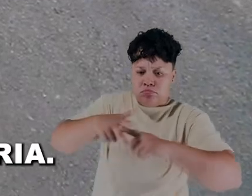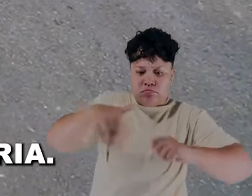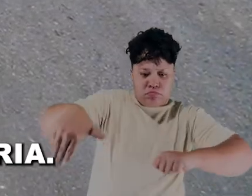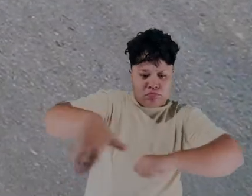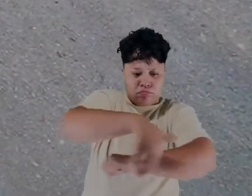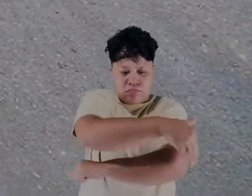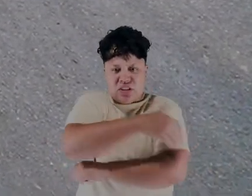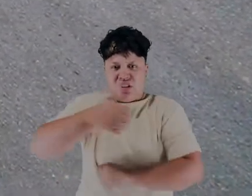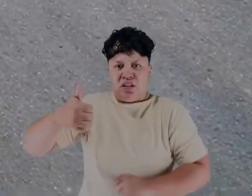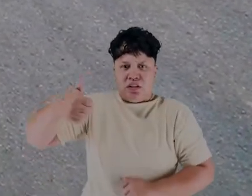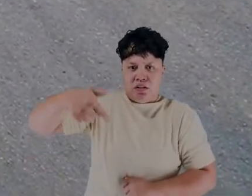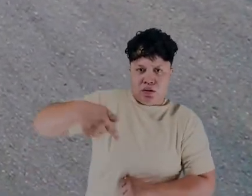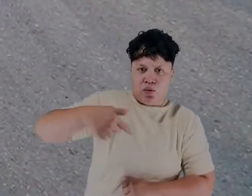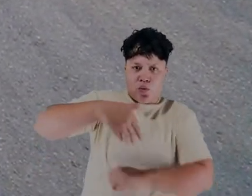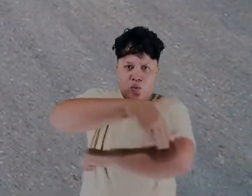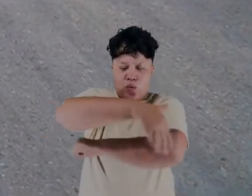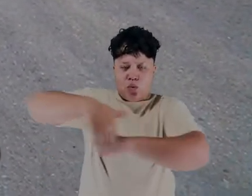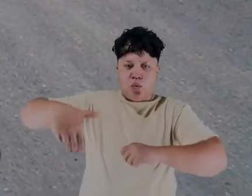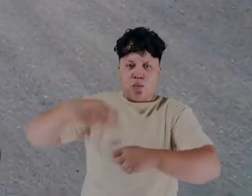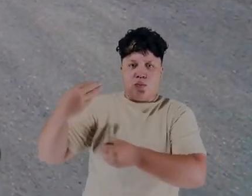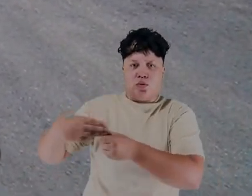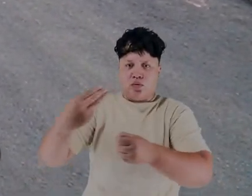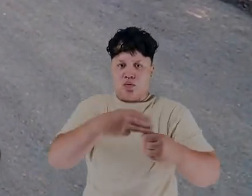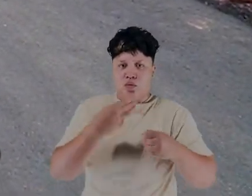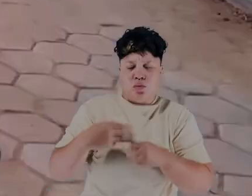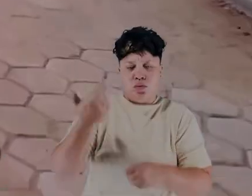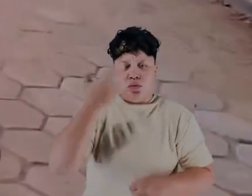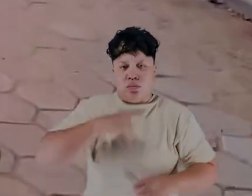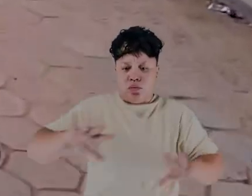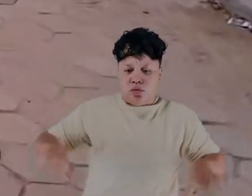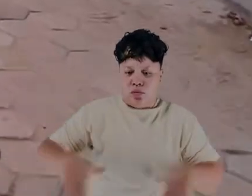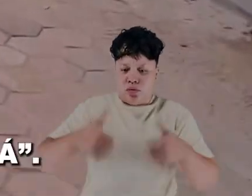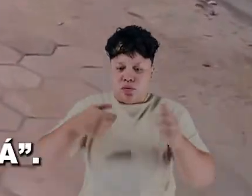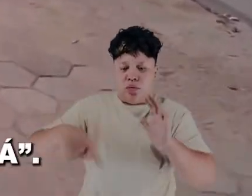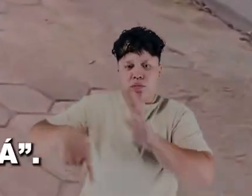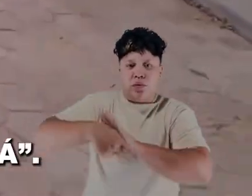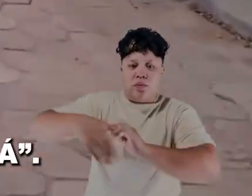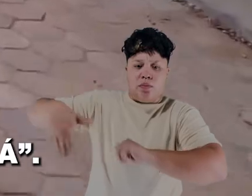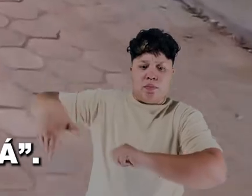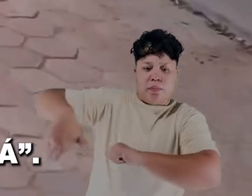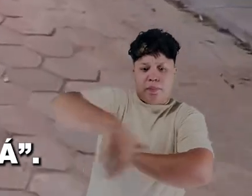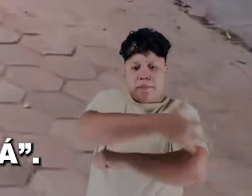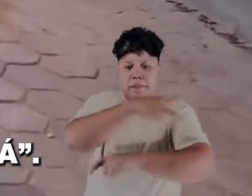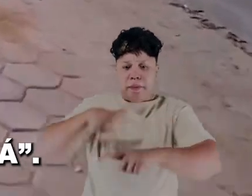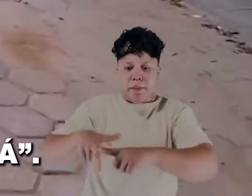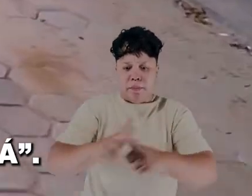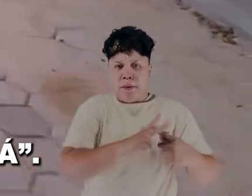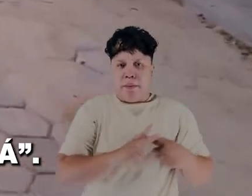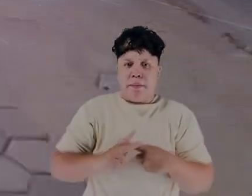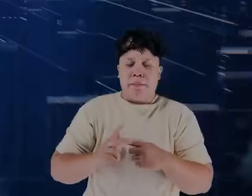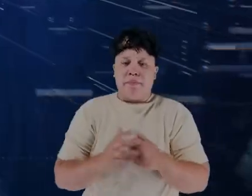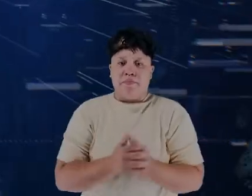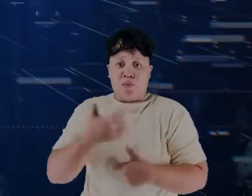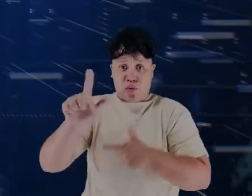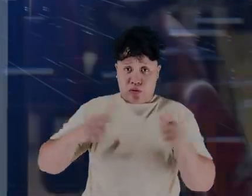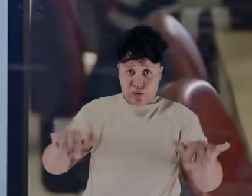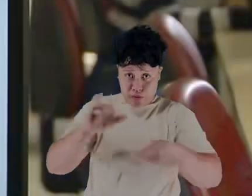em Rio Maria. 17 ruas do município recebem serviços de pavimentação do programa Asfalto por todo o Pará.